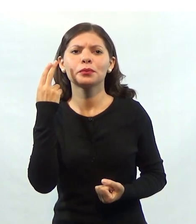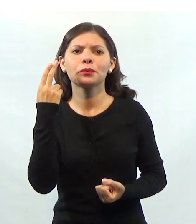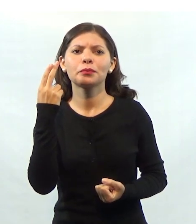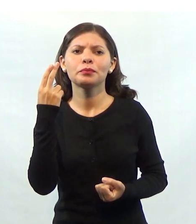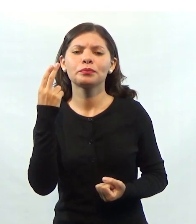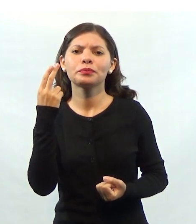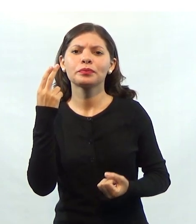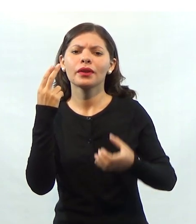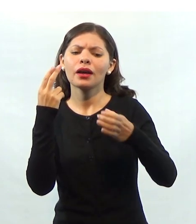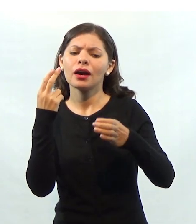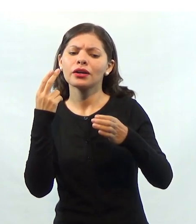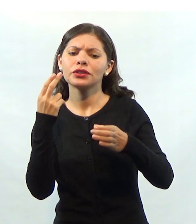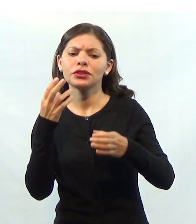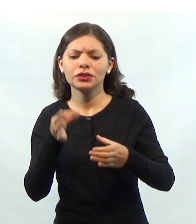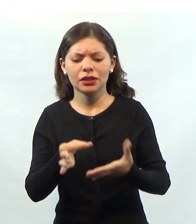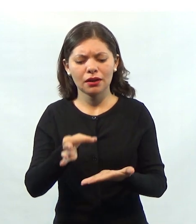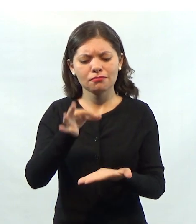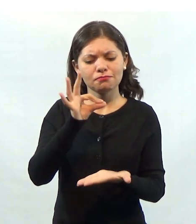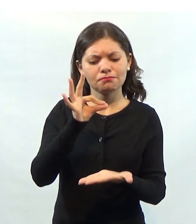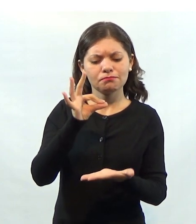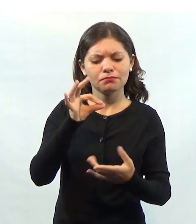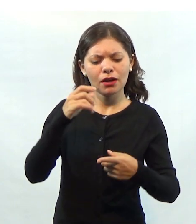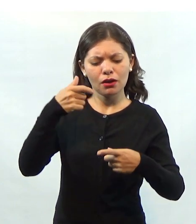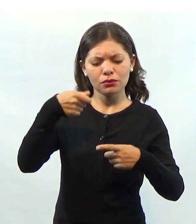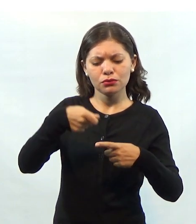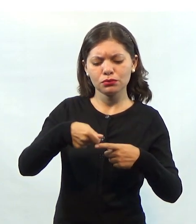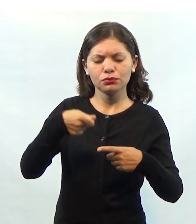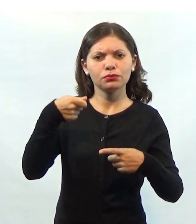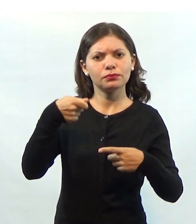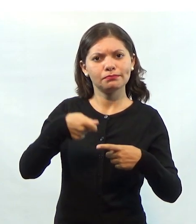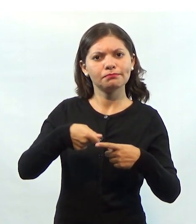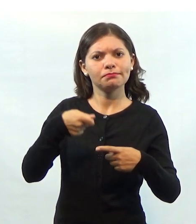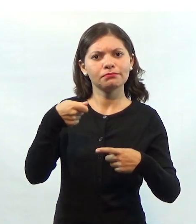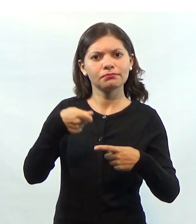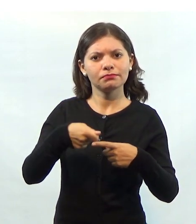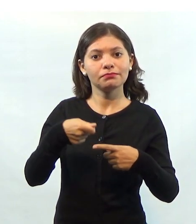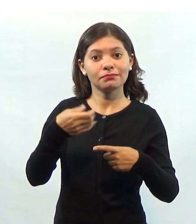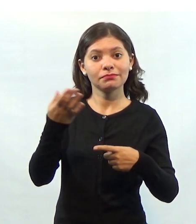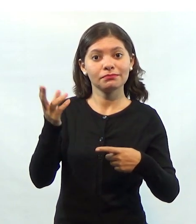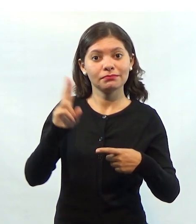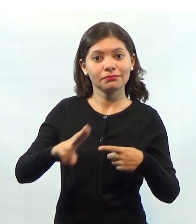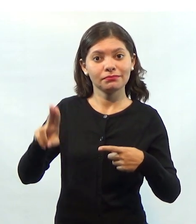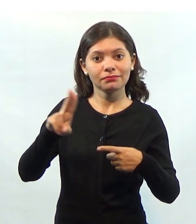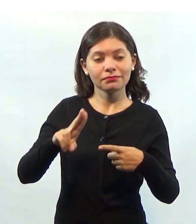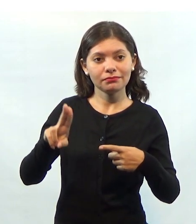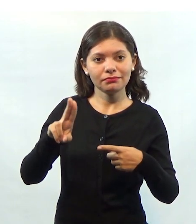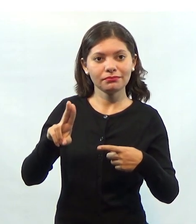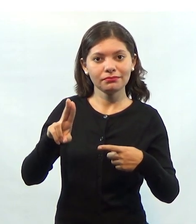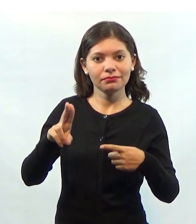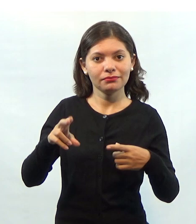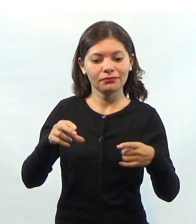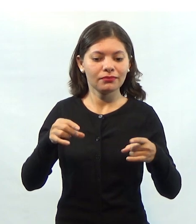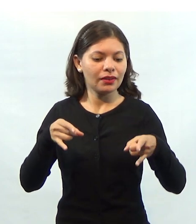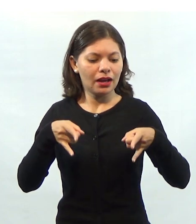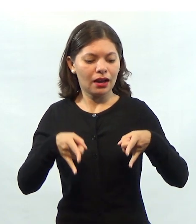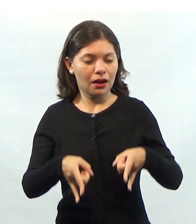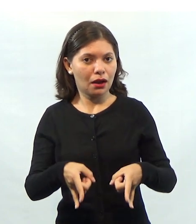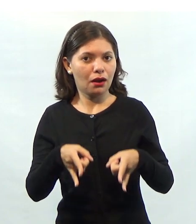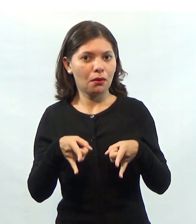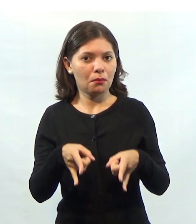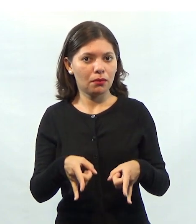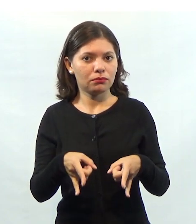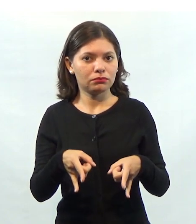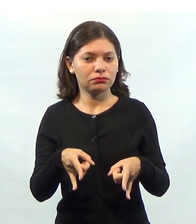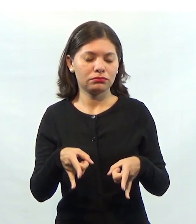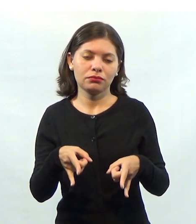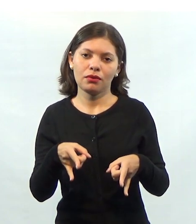xícara que você tomou o café, a pasta de dente que você utilizou, a cama que você dormiu, provavelmente o